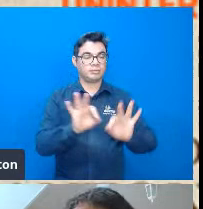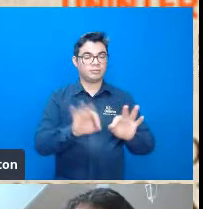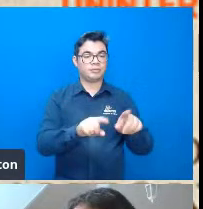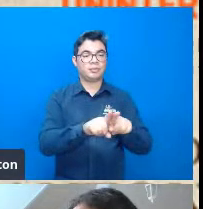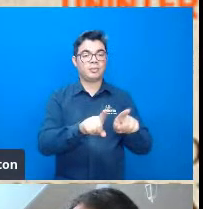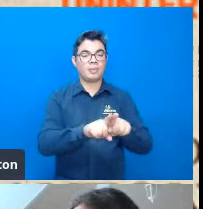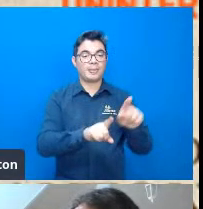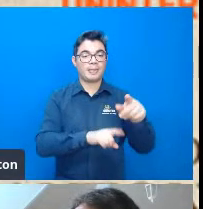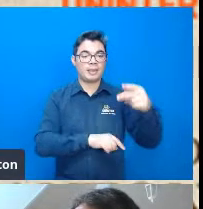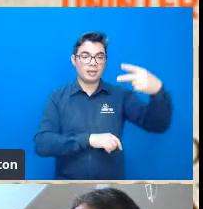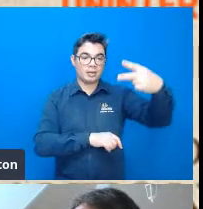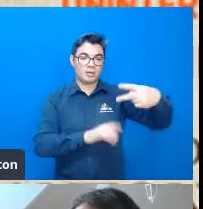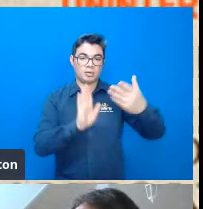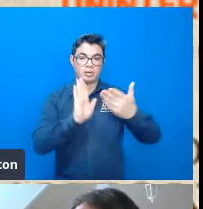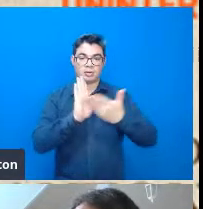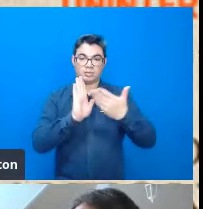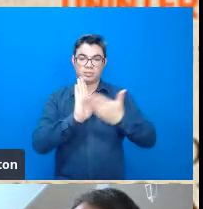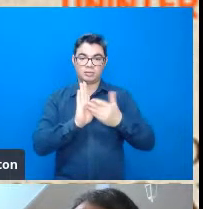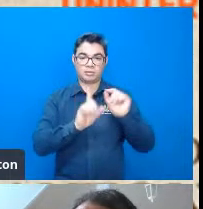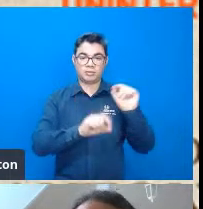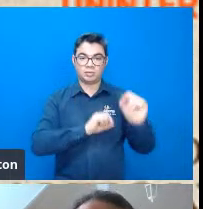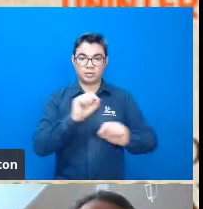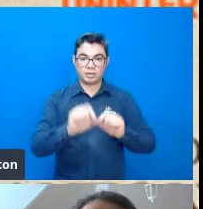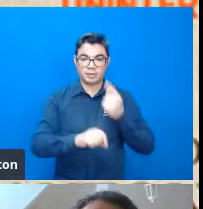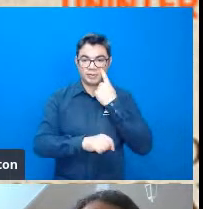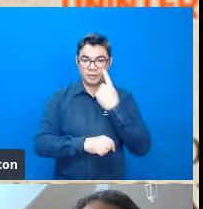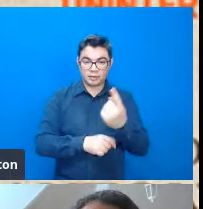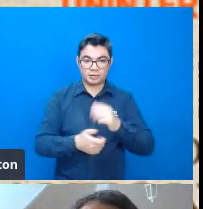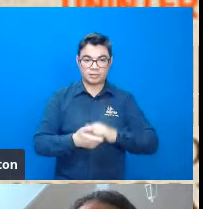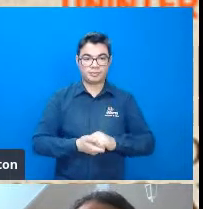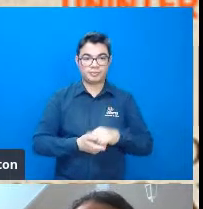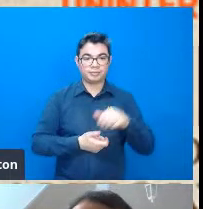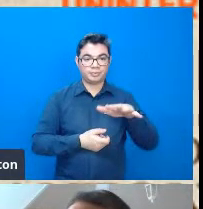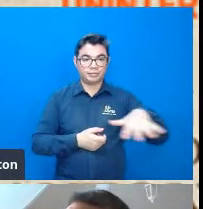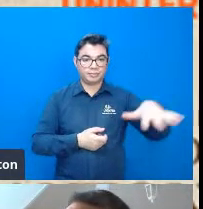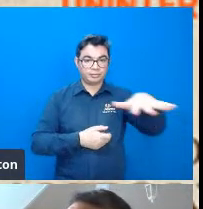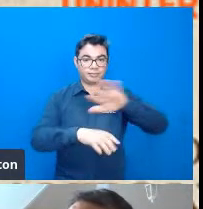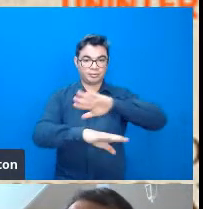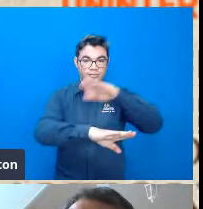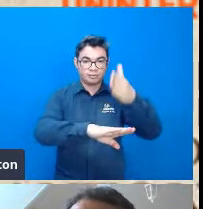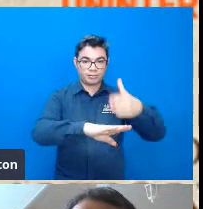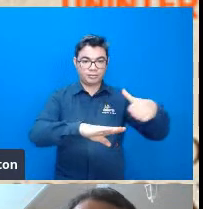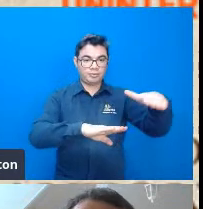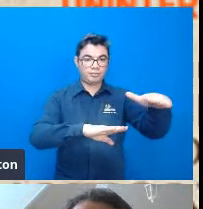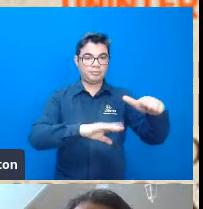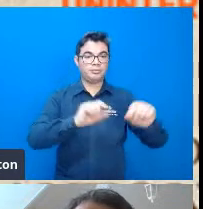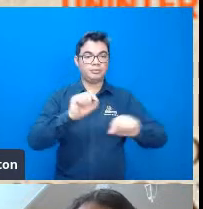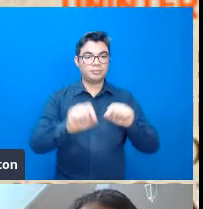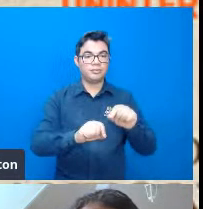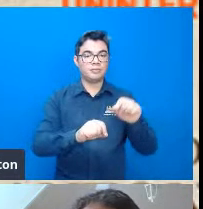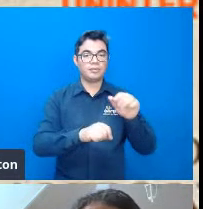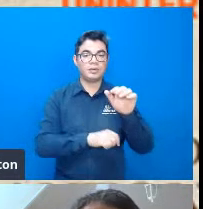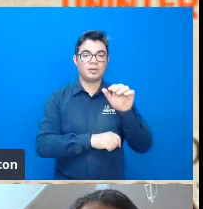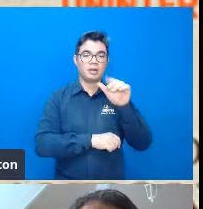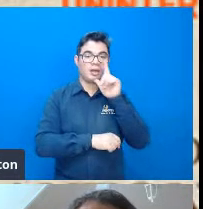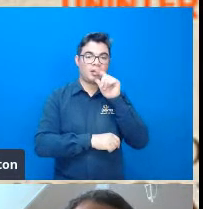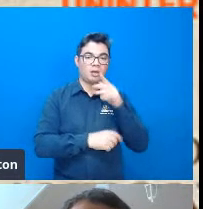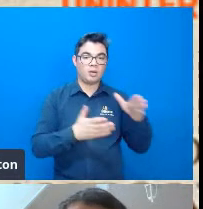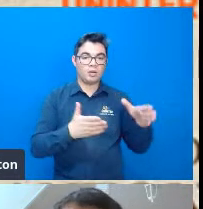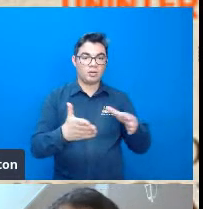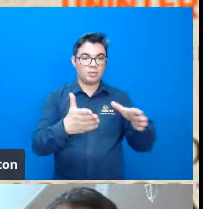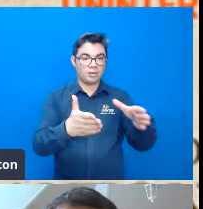segunda obra do Cristofoletti é ainda no âmbito da geomorfologia fluvial então